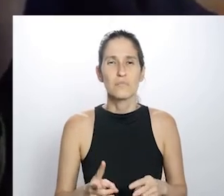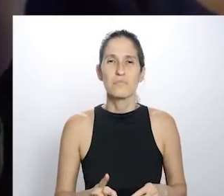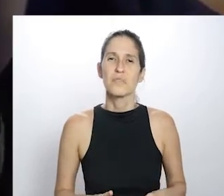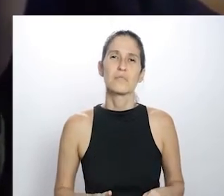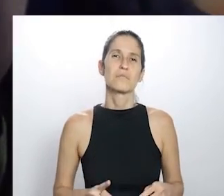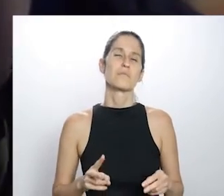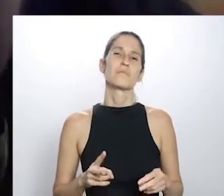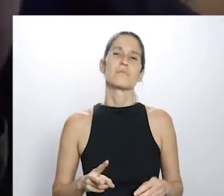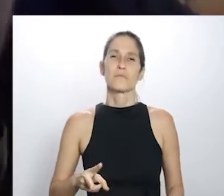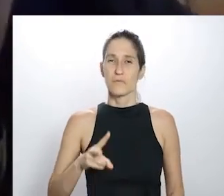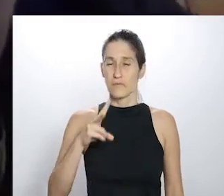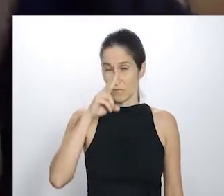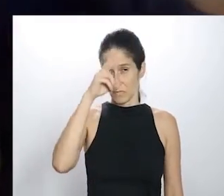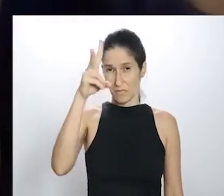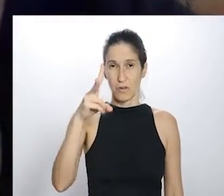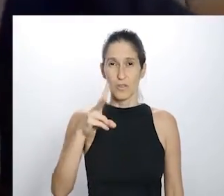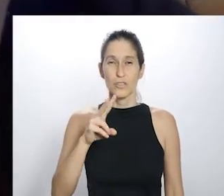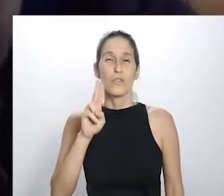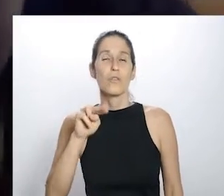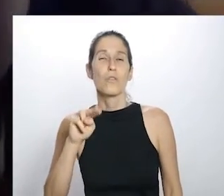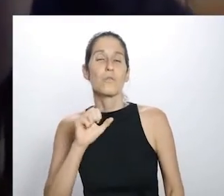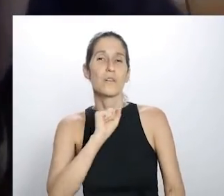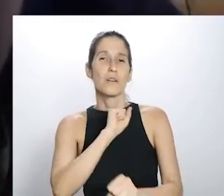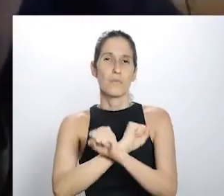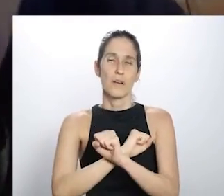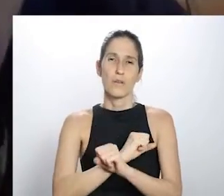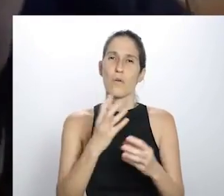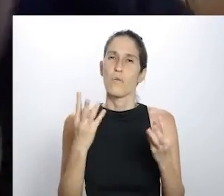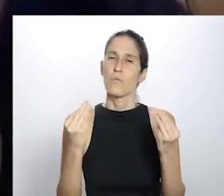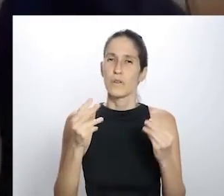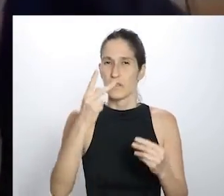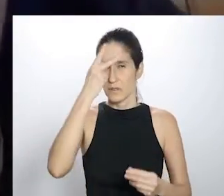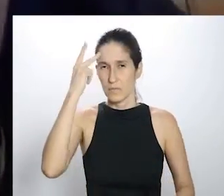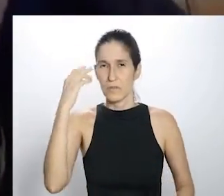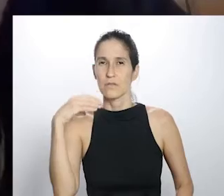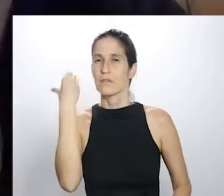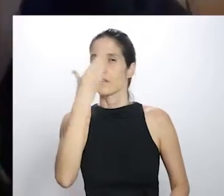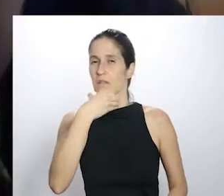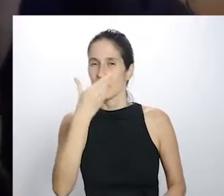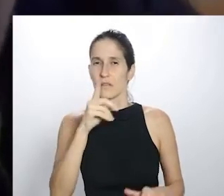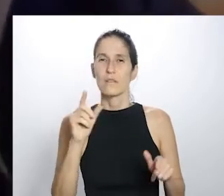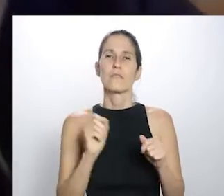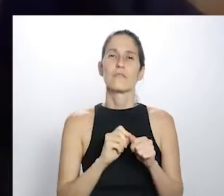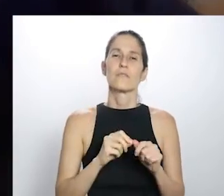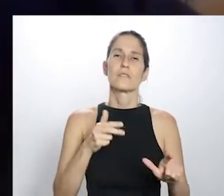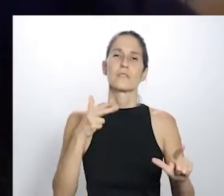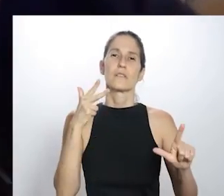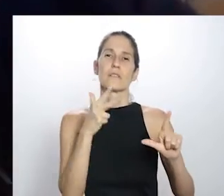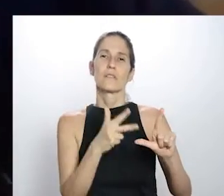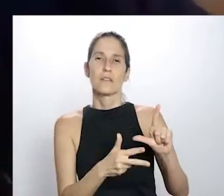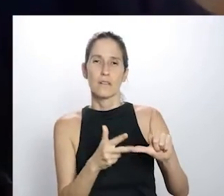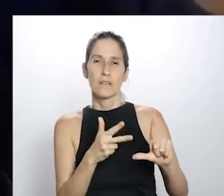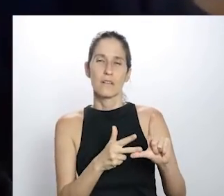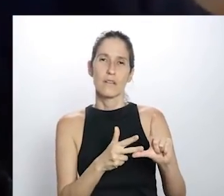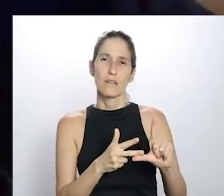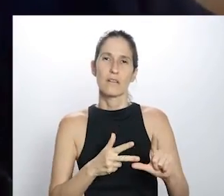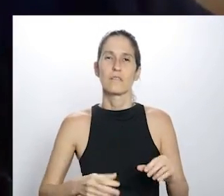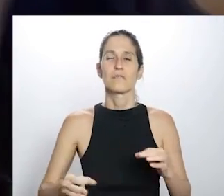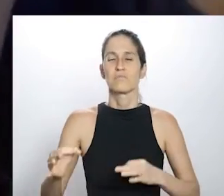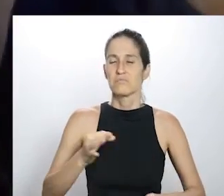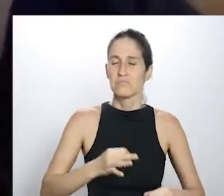está tão intensa, tão intensa, tanta gente fazendo música, tanta gente fazendo live, tanta gente produzindo.